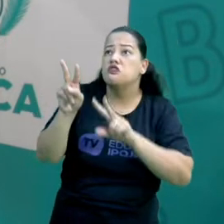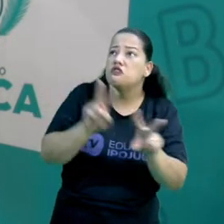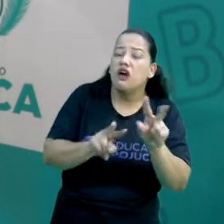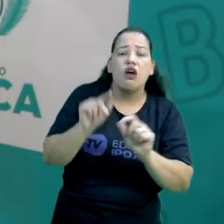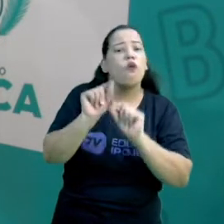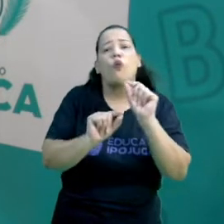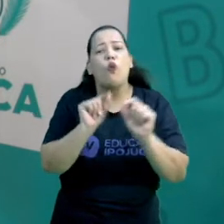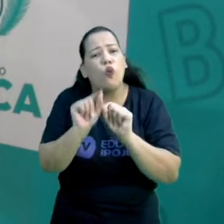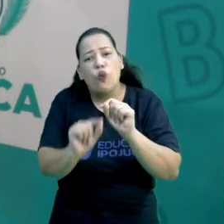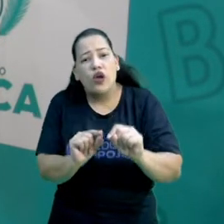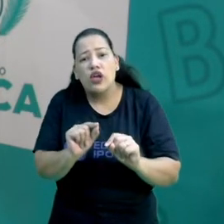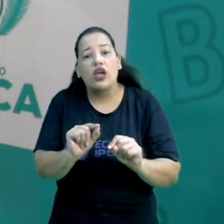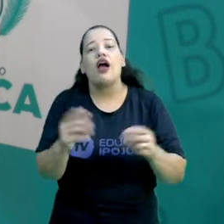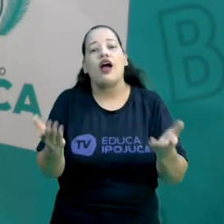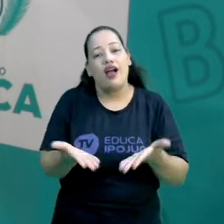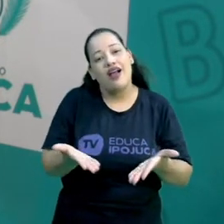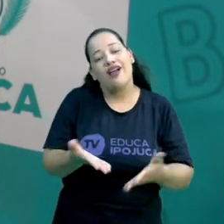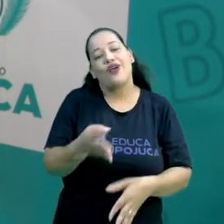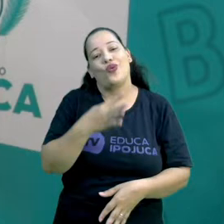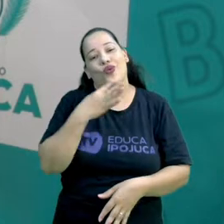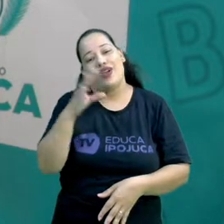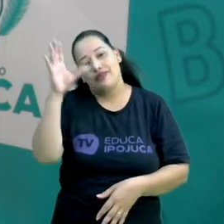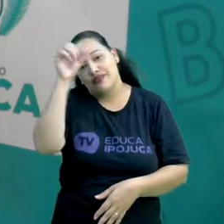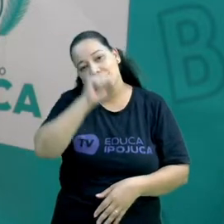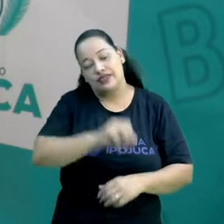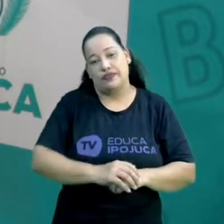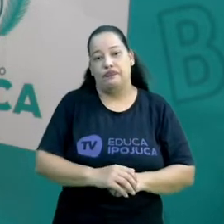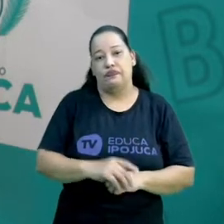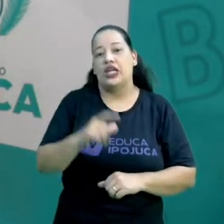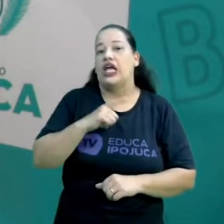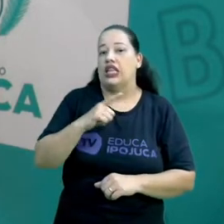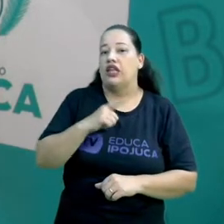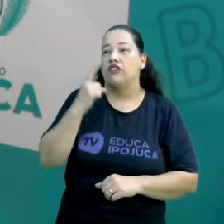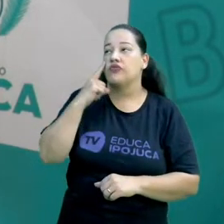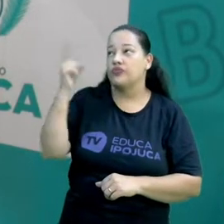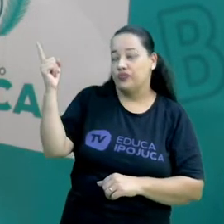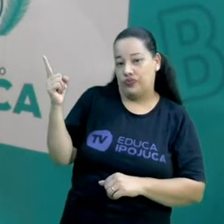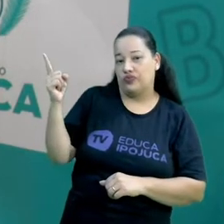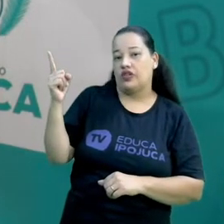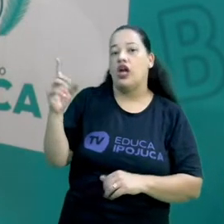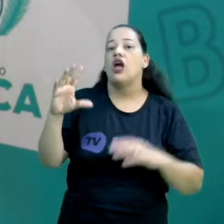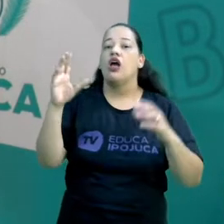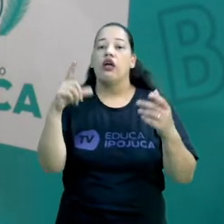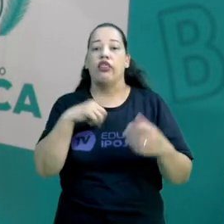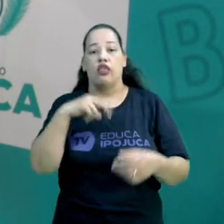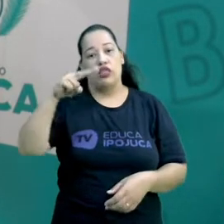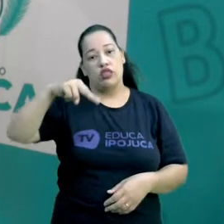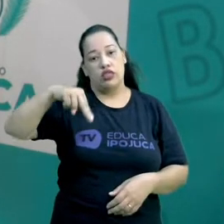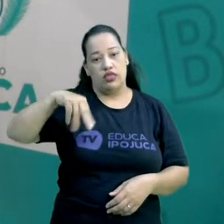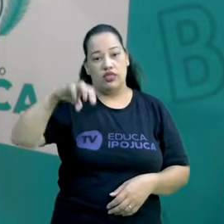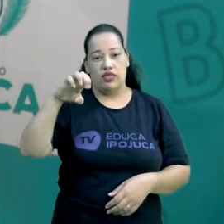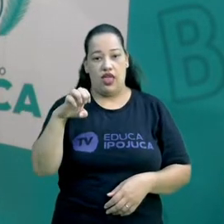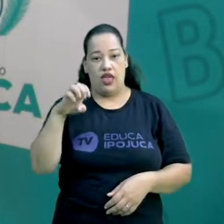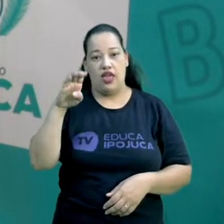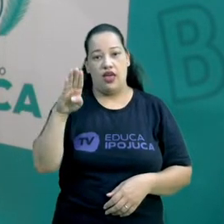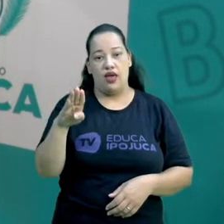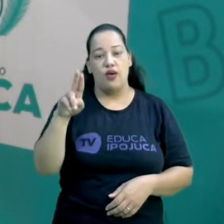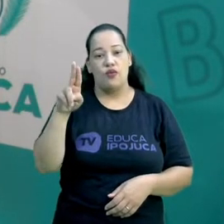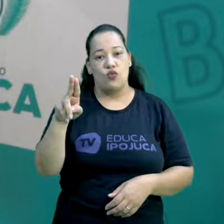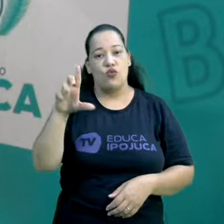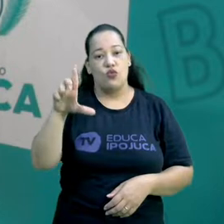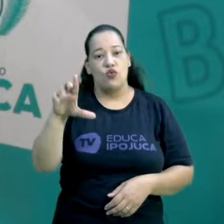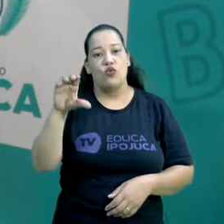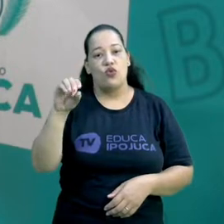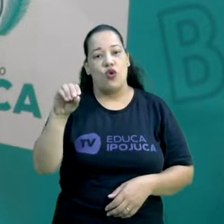Então, a gente vai começar a conhecer um pouquinho. O primeiro que eu tenho é a nebulosa, que são nuvens escuras ou brilhantes de gases